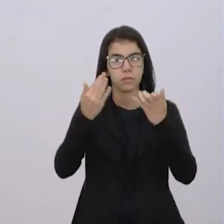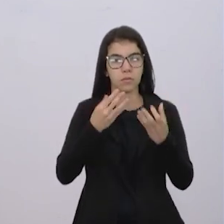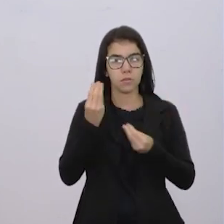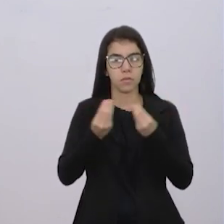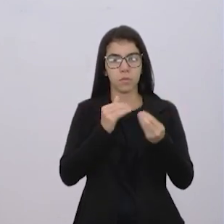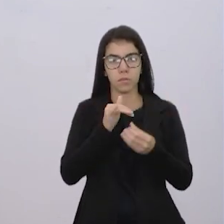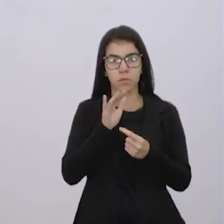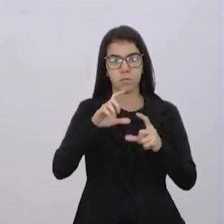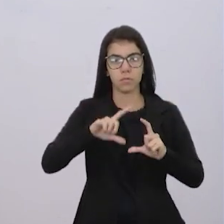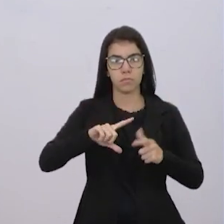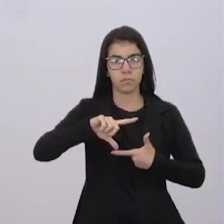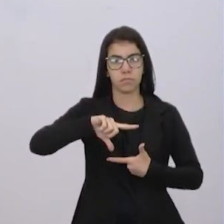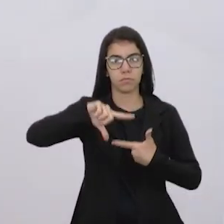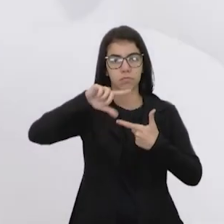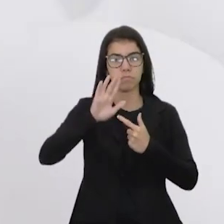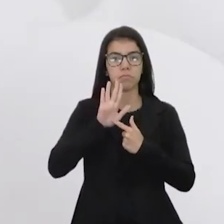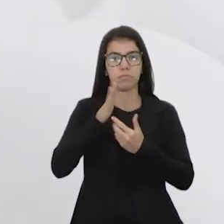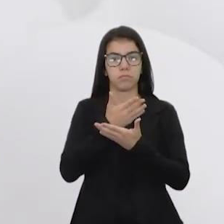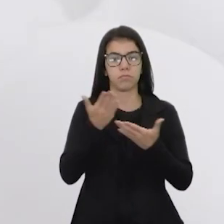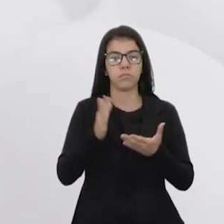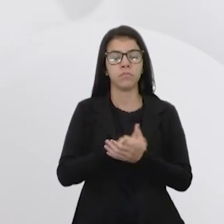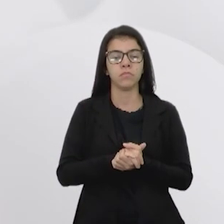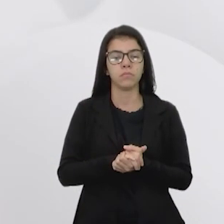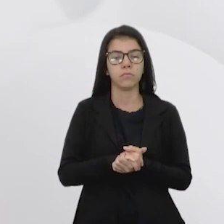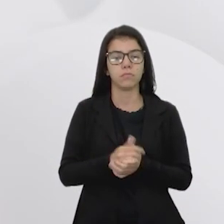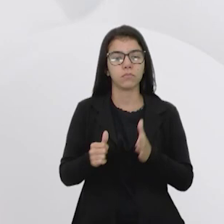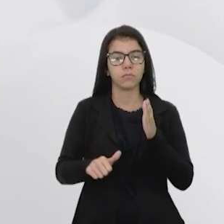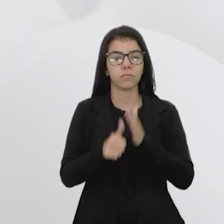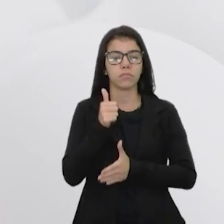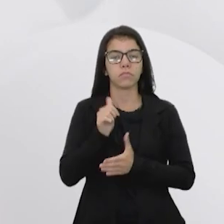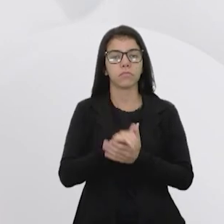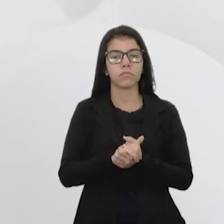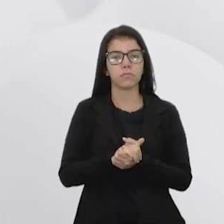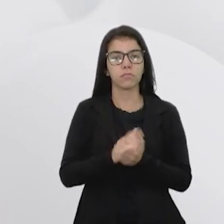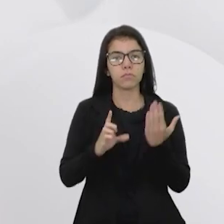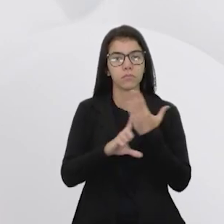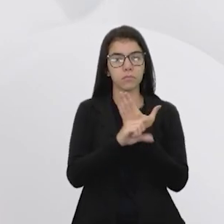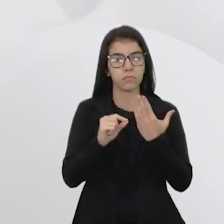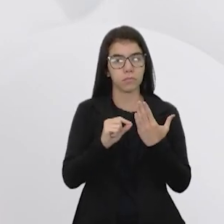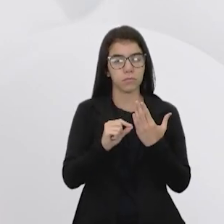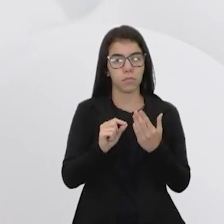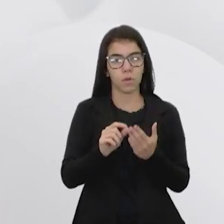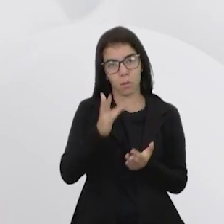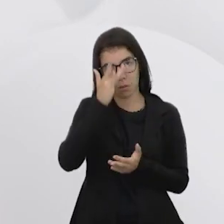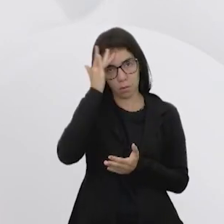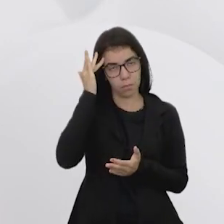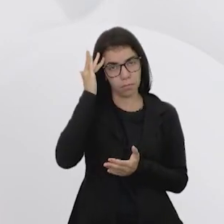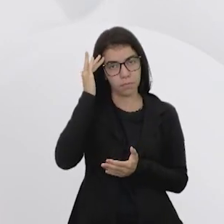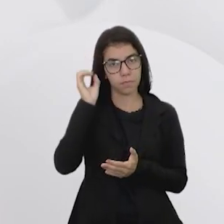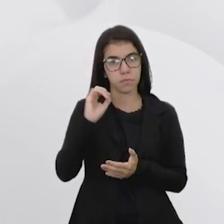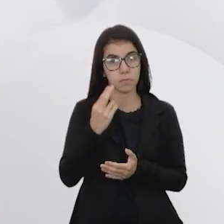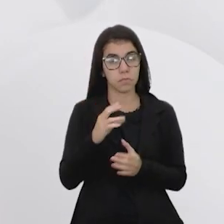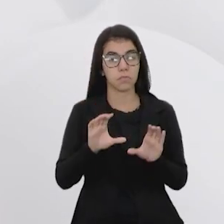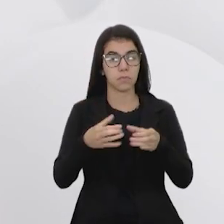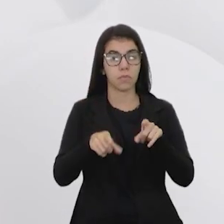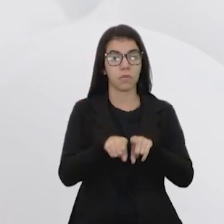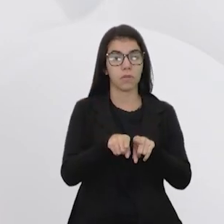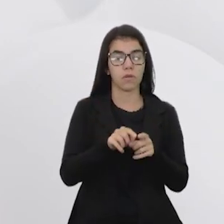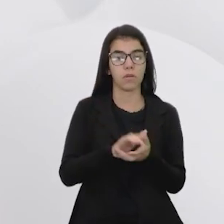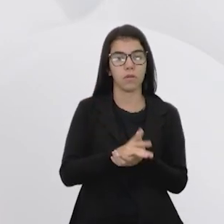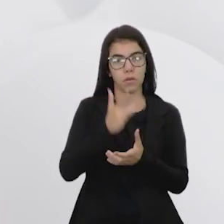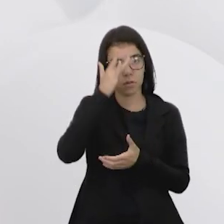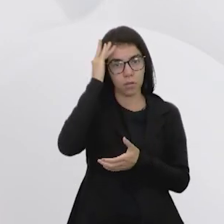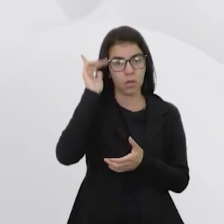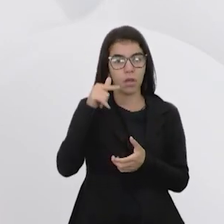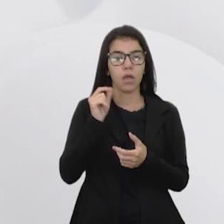essa imagem que vocês vão ver agora na tela. O primeiro autor, ou primeira pessoa, ou primeiro grupo de pessoas é o